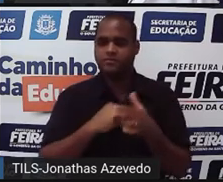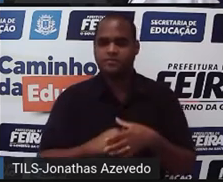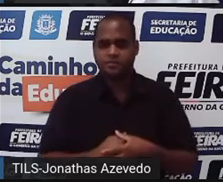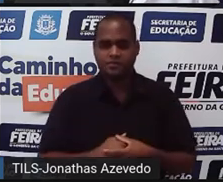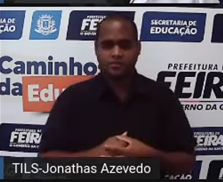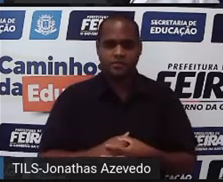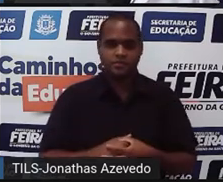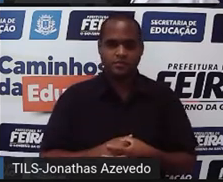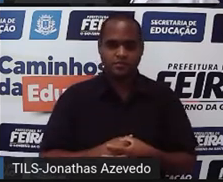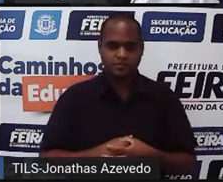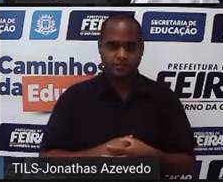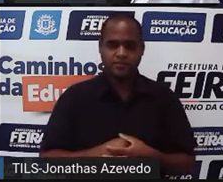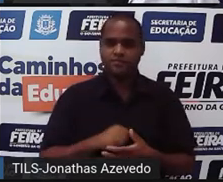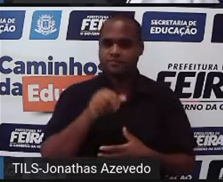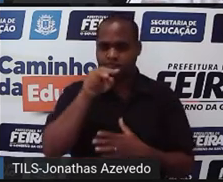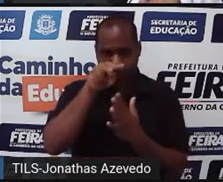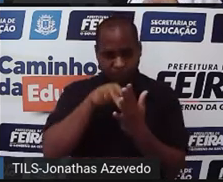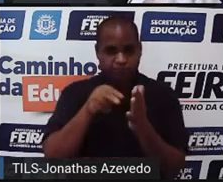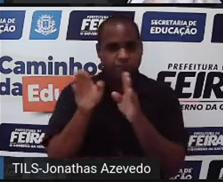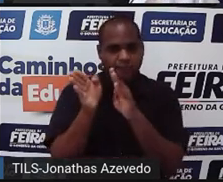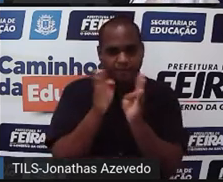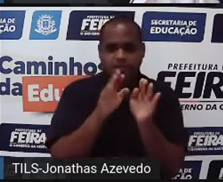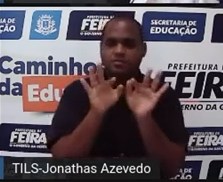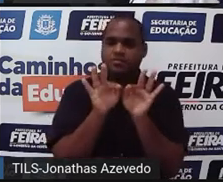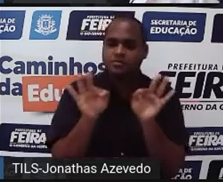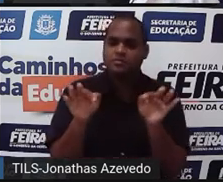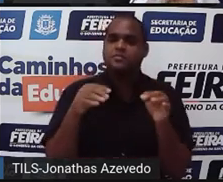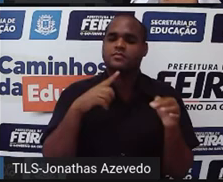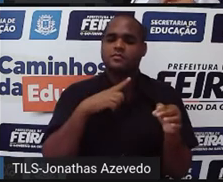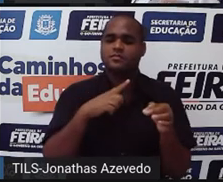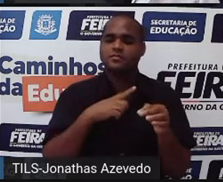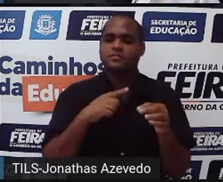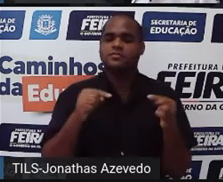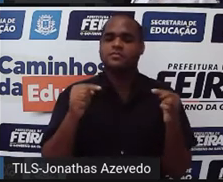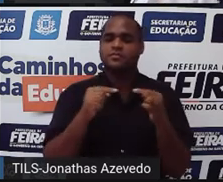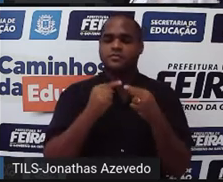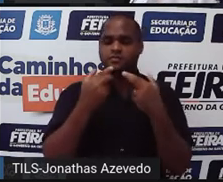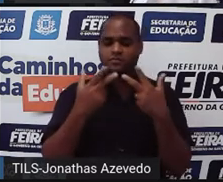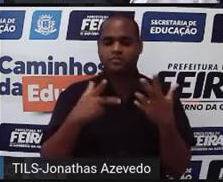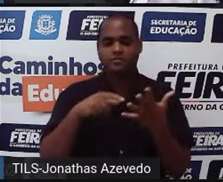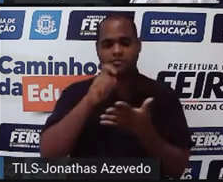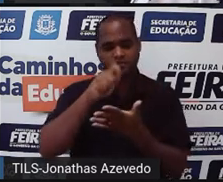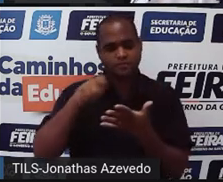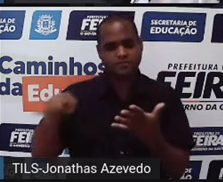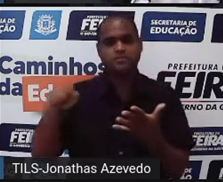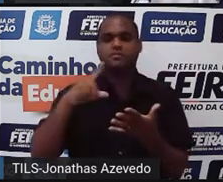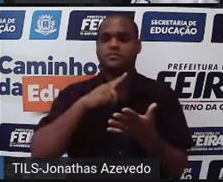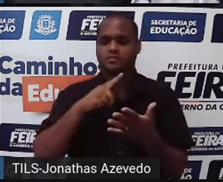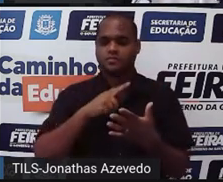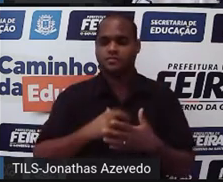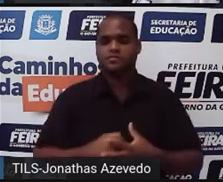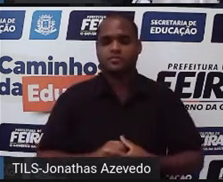dá uma lida nessa frase da forma como ela está escrita, certo?